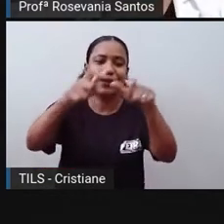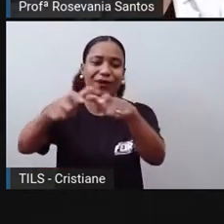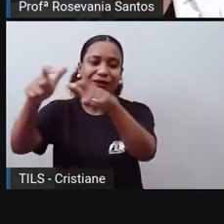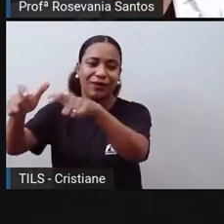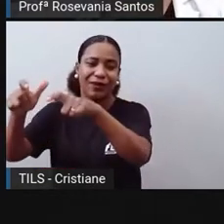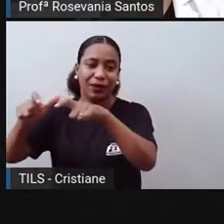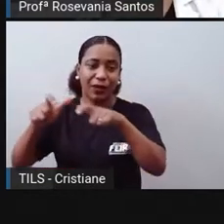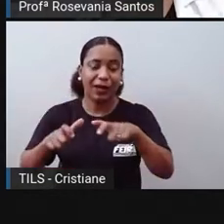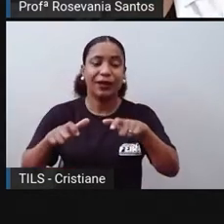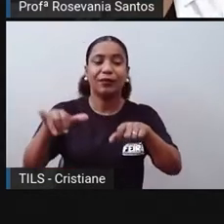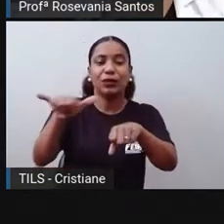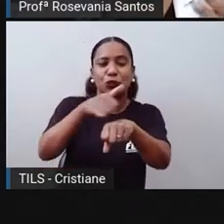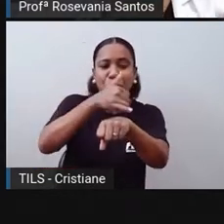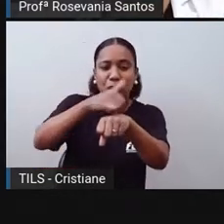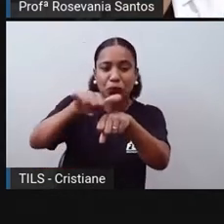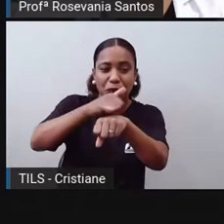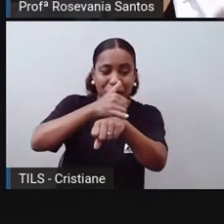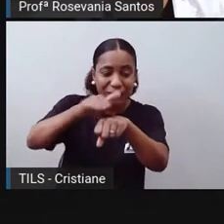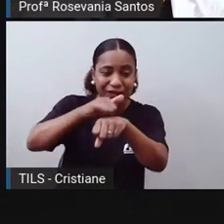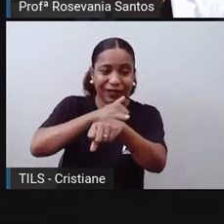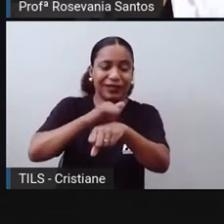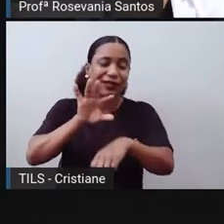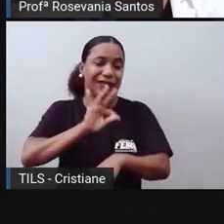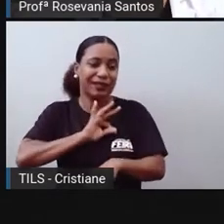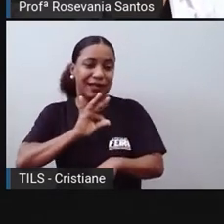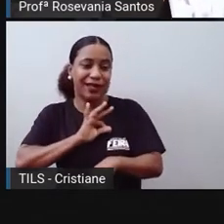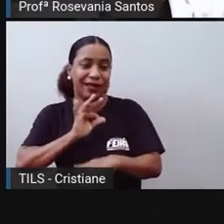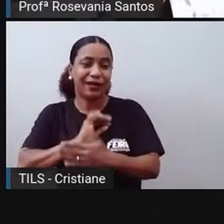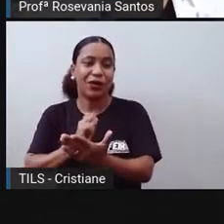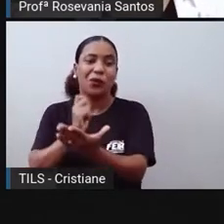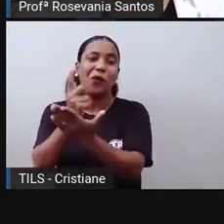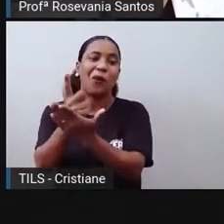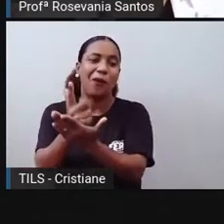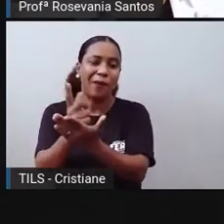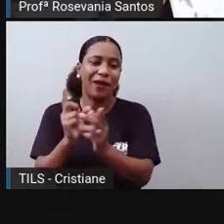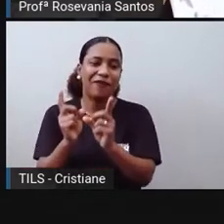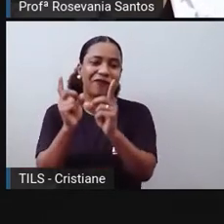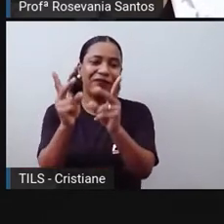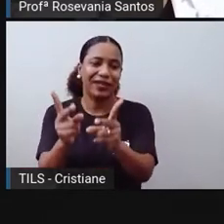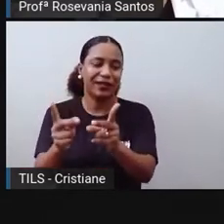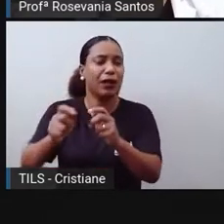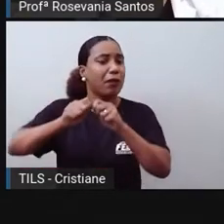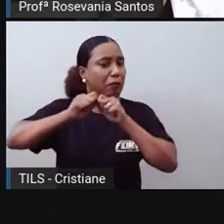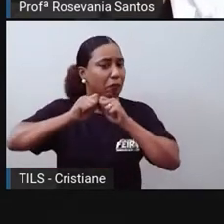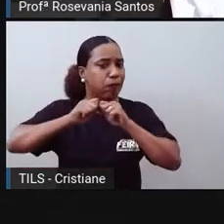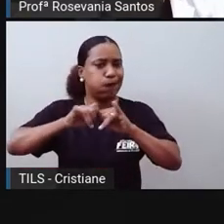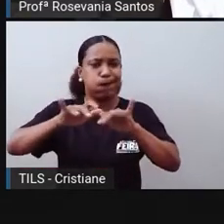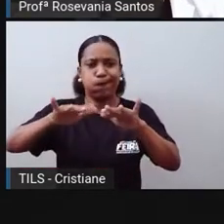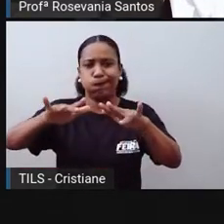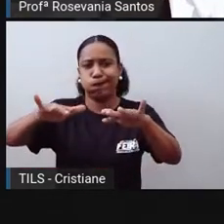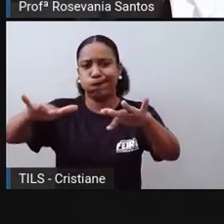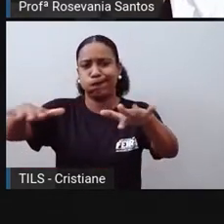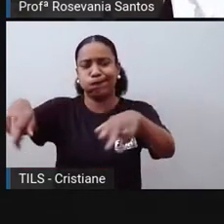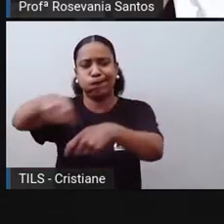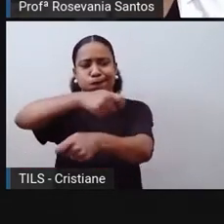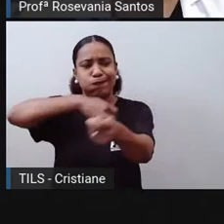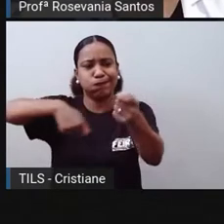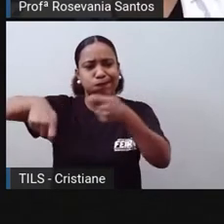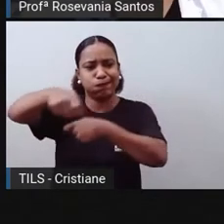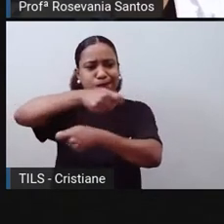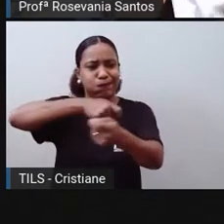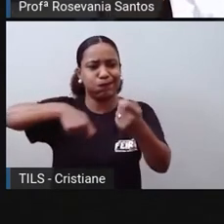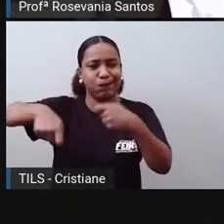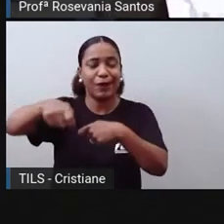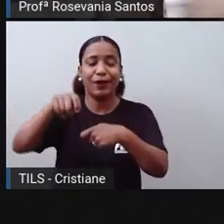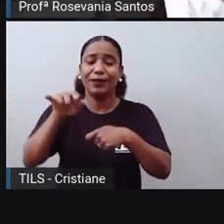de, digamos assim, de comprar e de vender, ela está se espalhando pelo mundo também. E, às vezes, eu nem preciso sair da minha casa